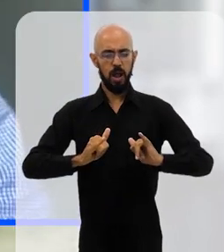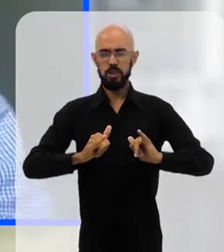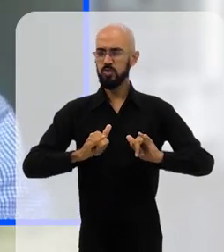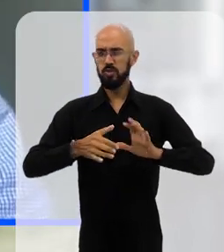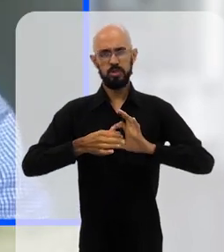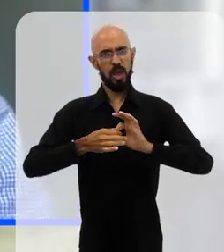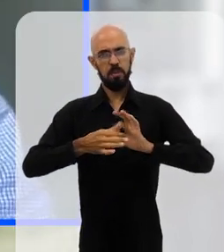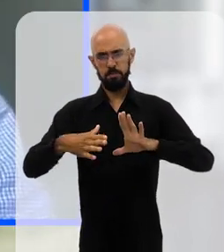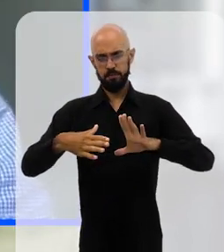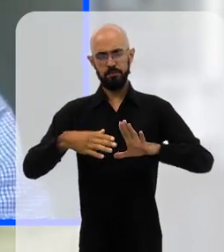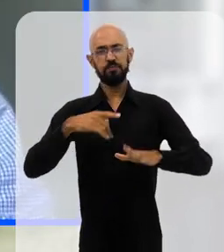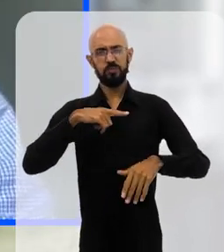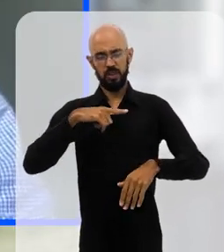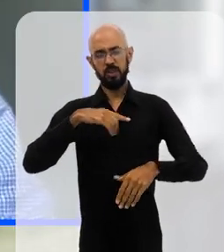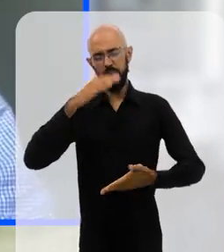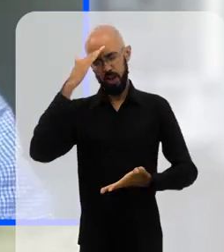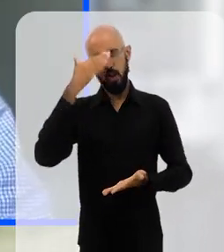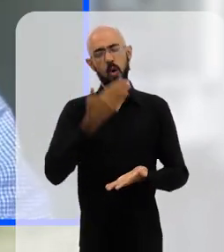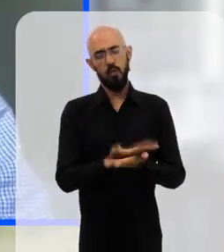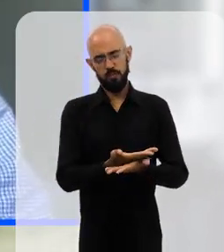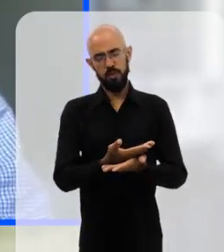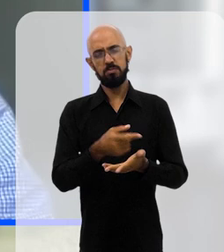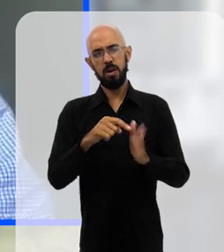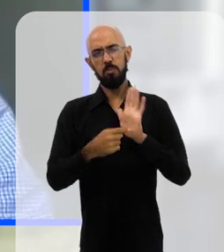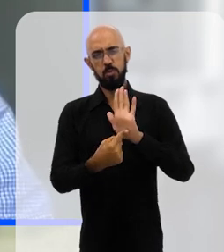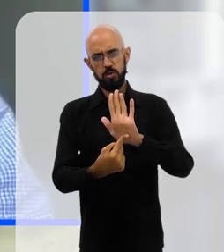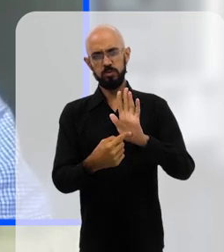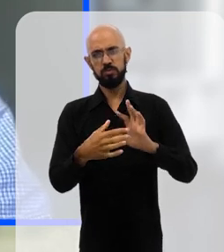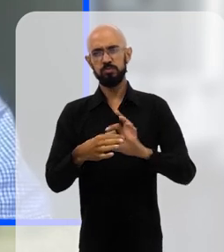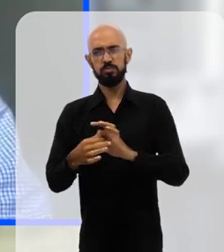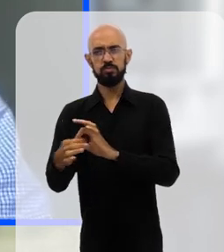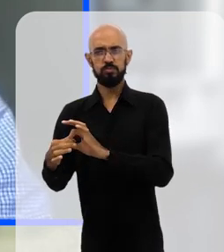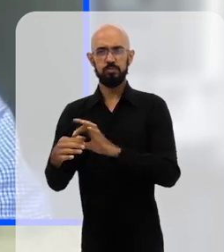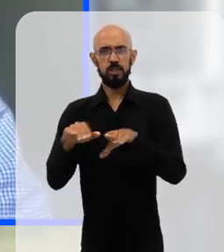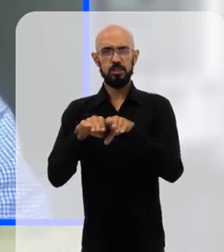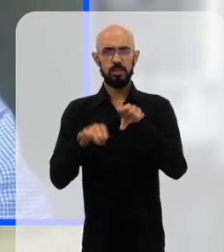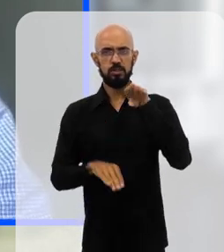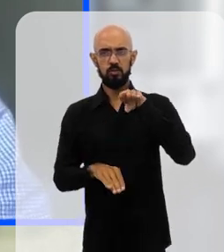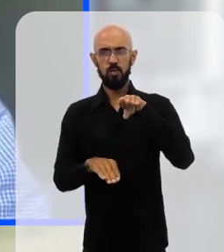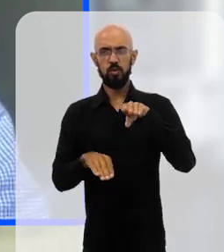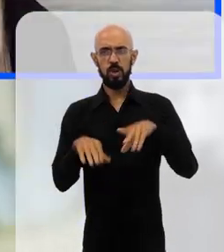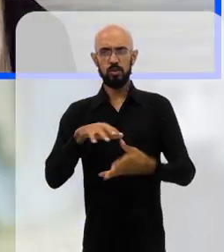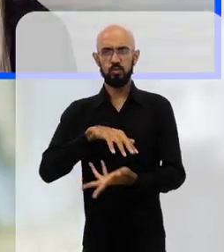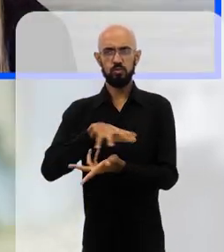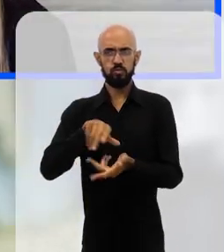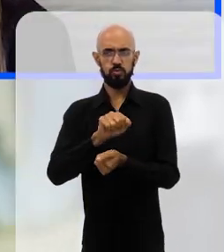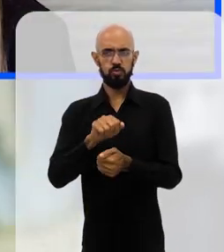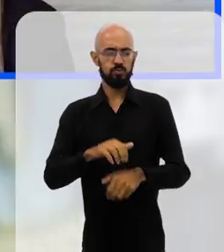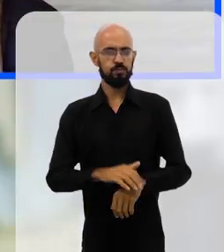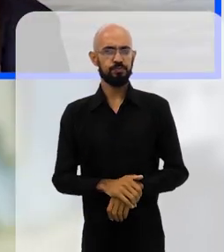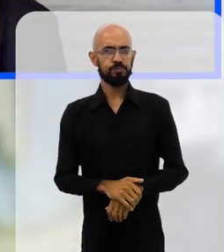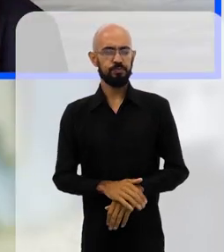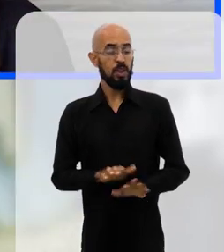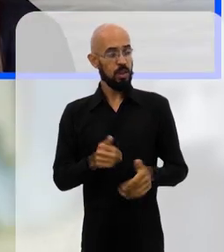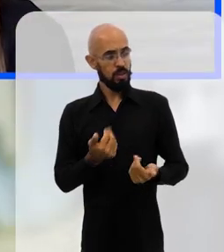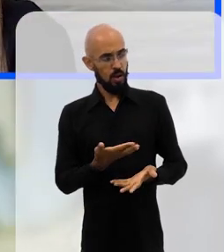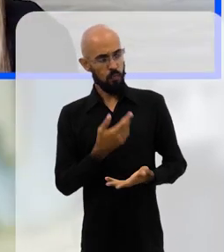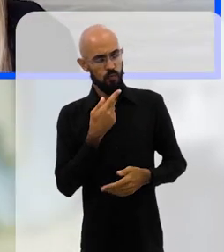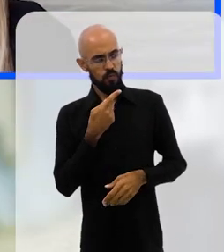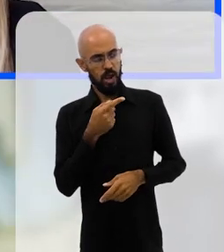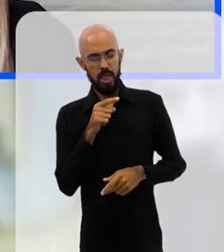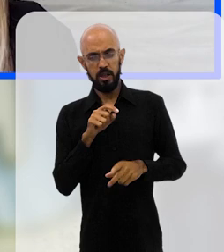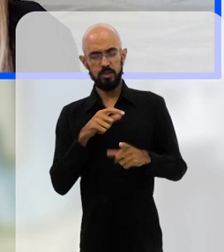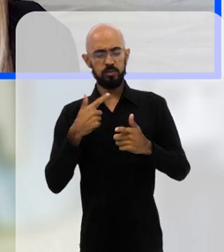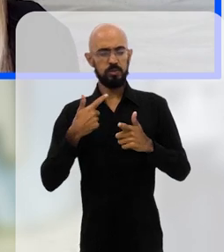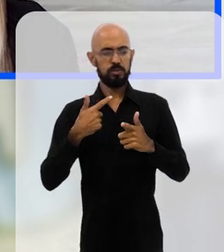que são dados confiáveis para dar esse retrato a respeito da desigualdade no mundo. Falando justamente